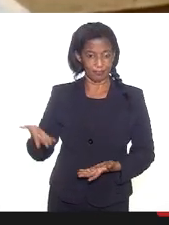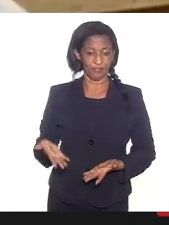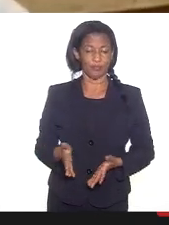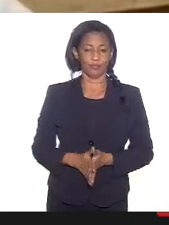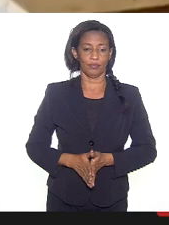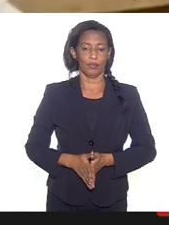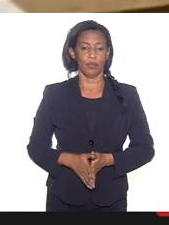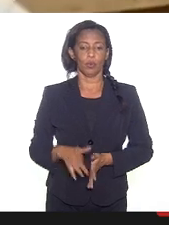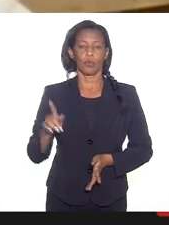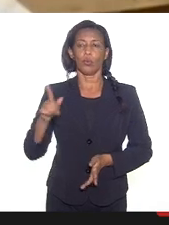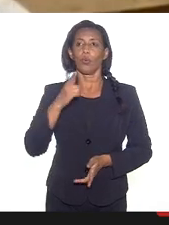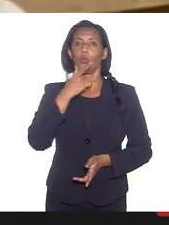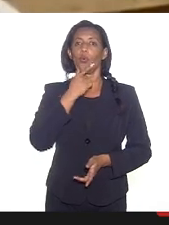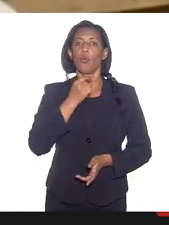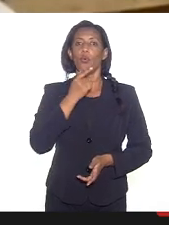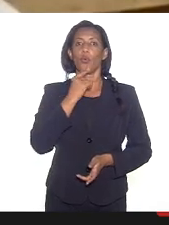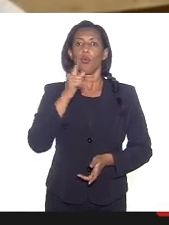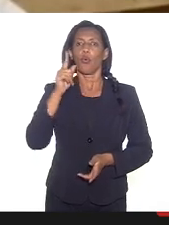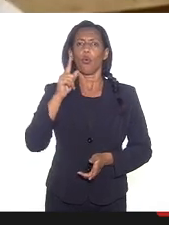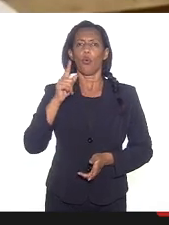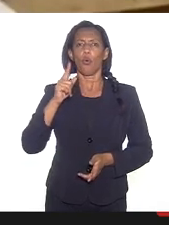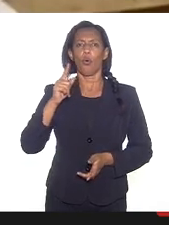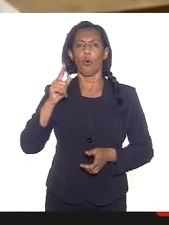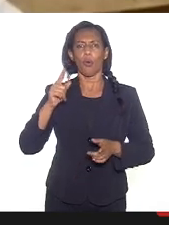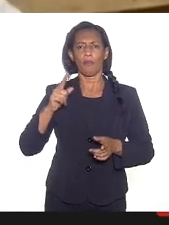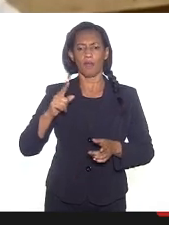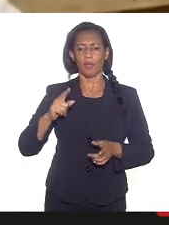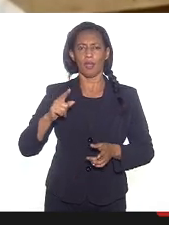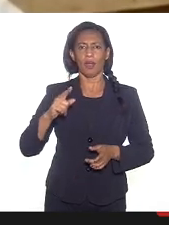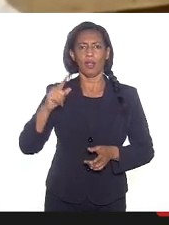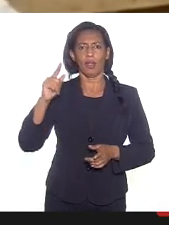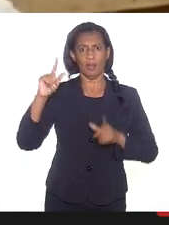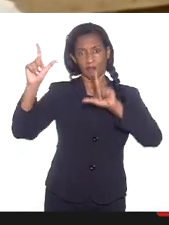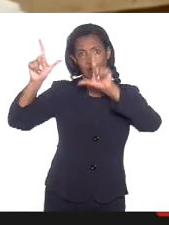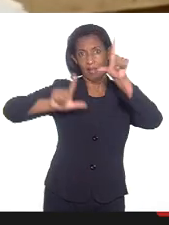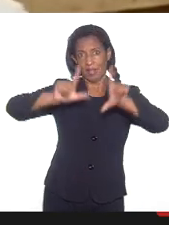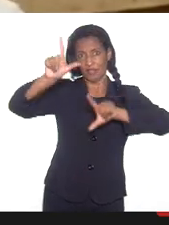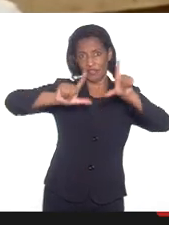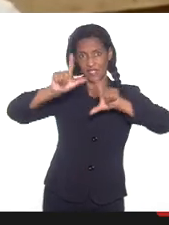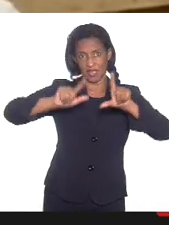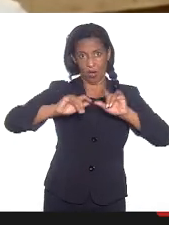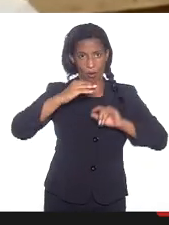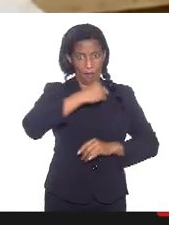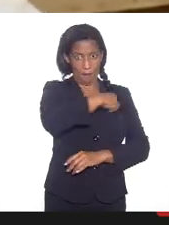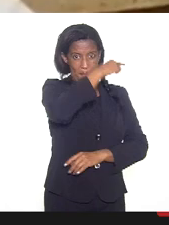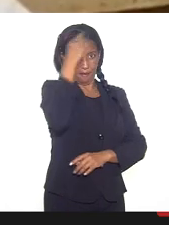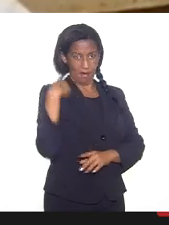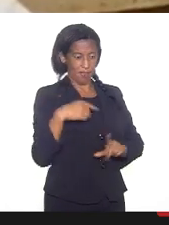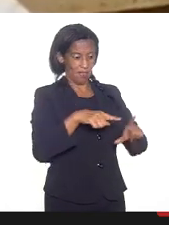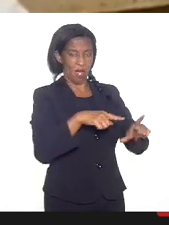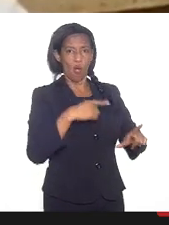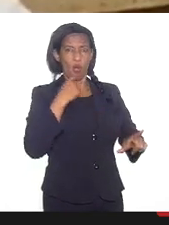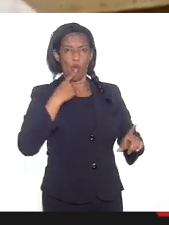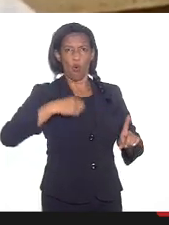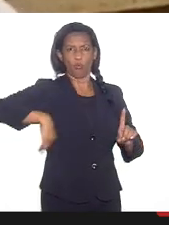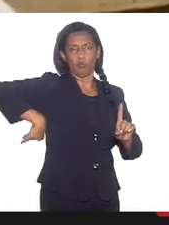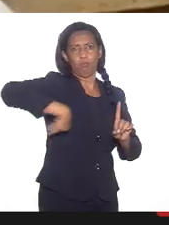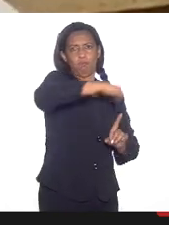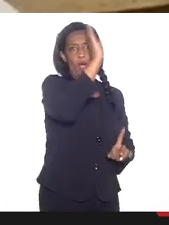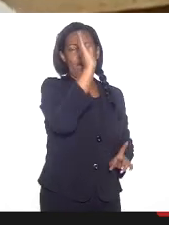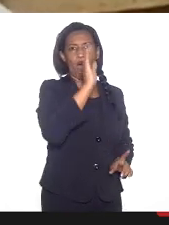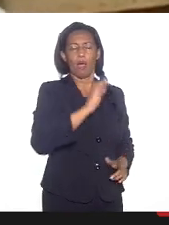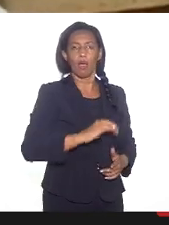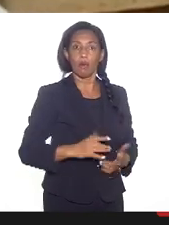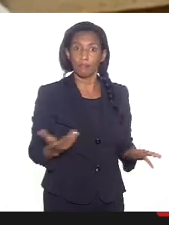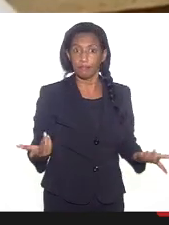aquele sujeito na televisão chutando Nossa Senhora da Aparecida, na televisão que ficou famoso, isso é claro,